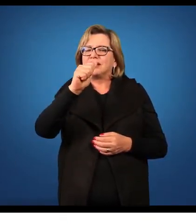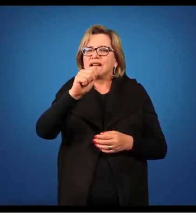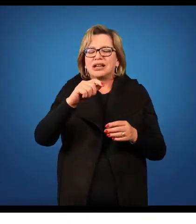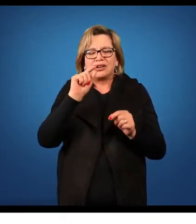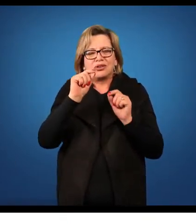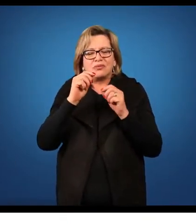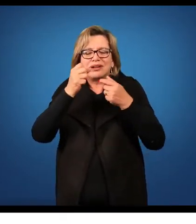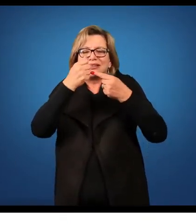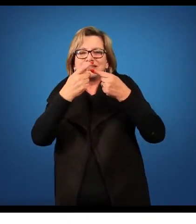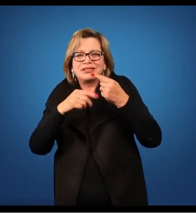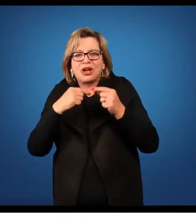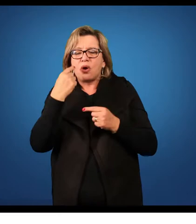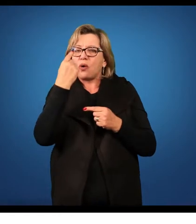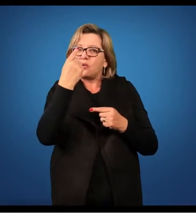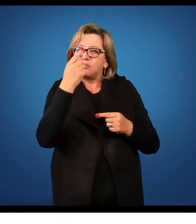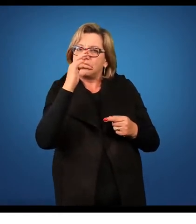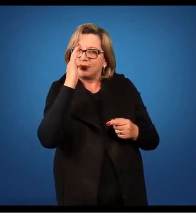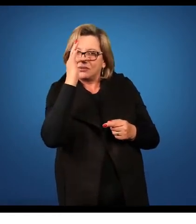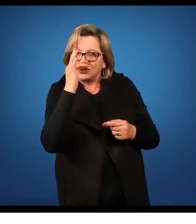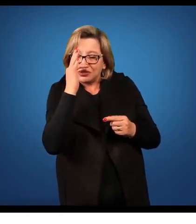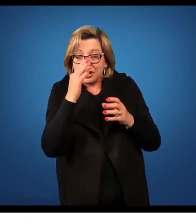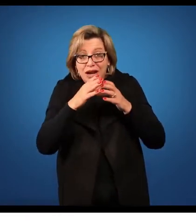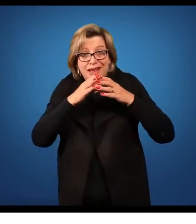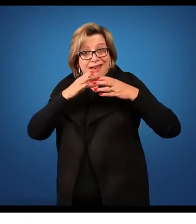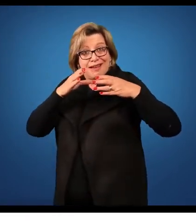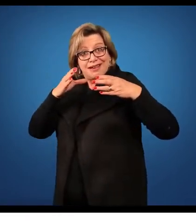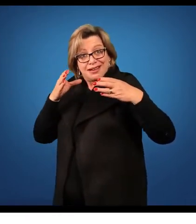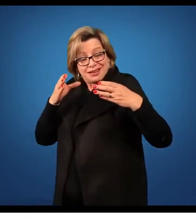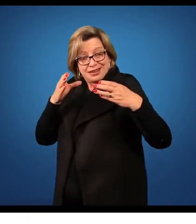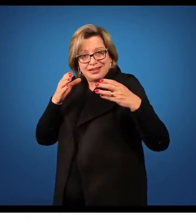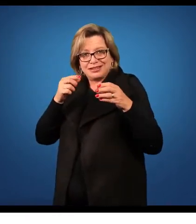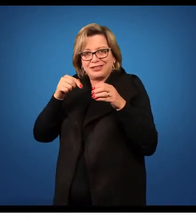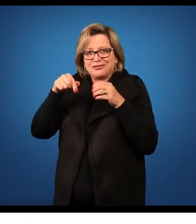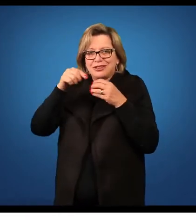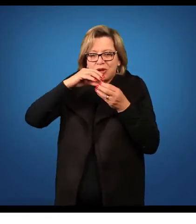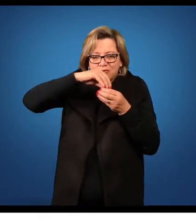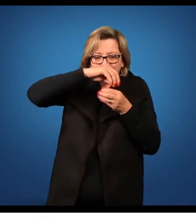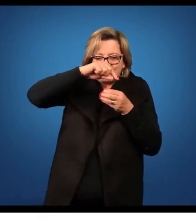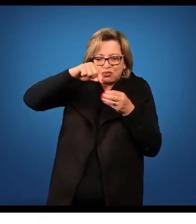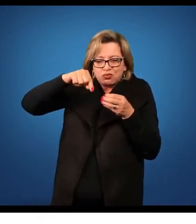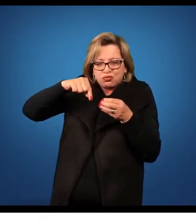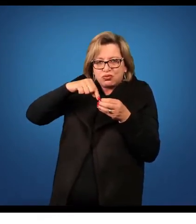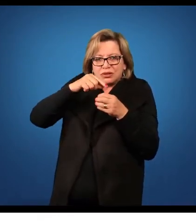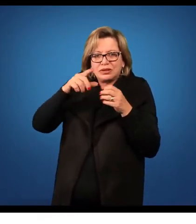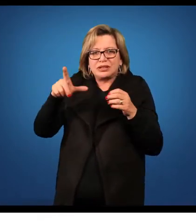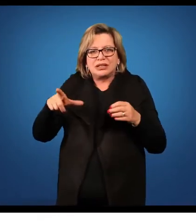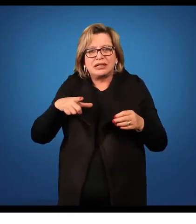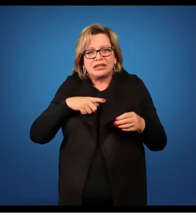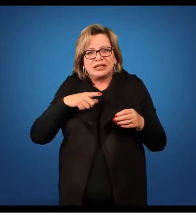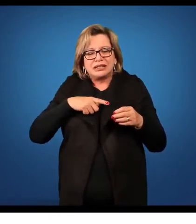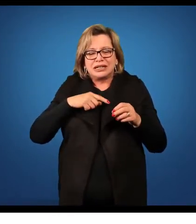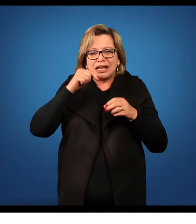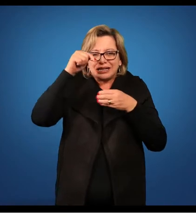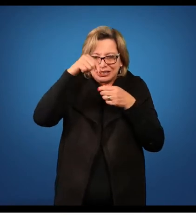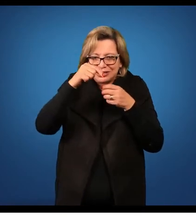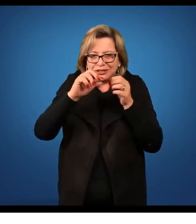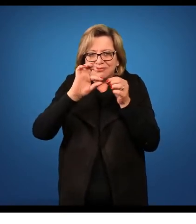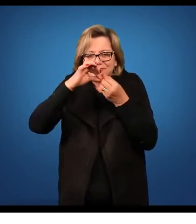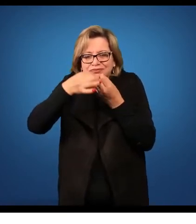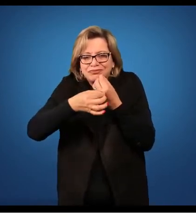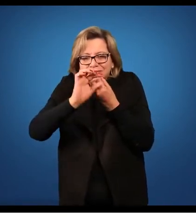com numerosas peças florais dispostas em espiral. Aqui, por exemplo, são as tépalas que eu estou